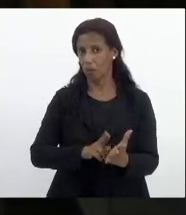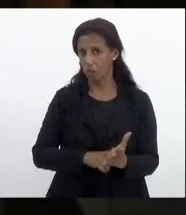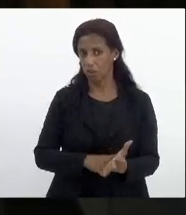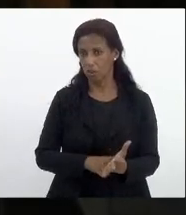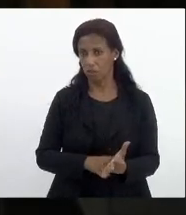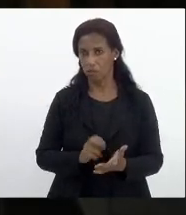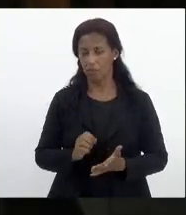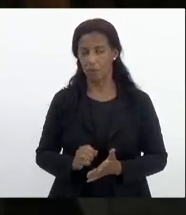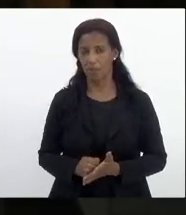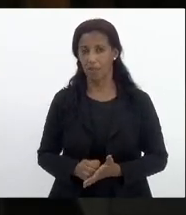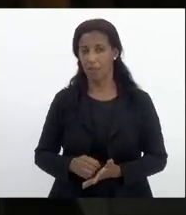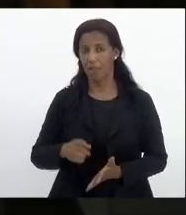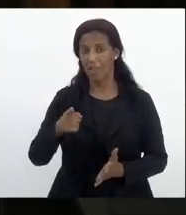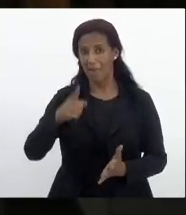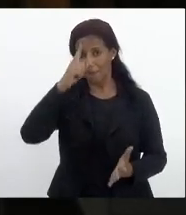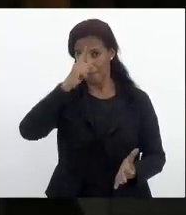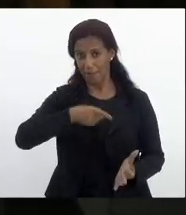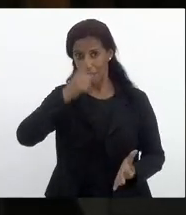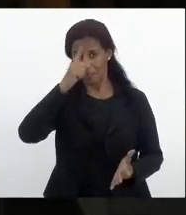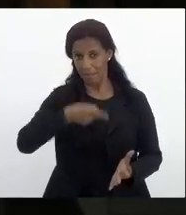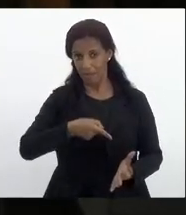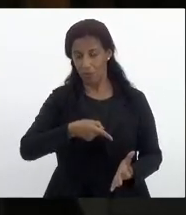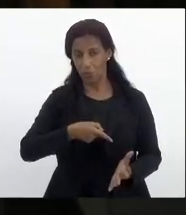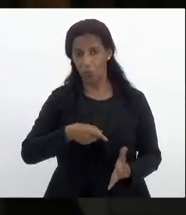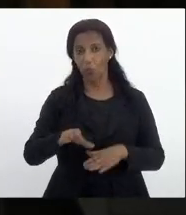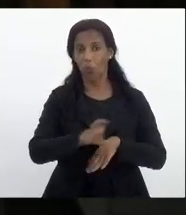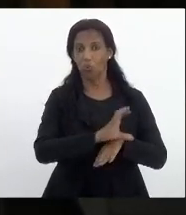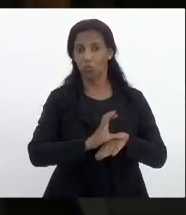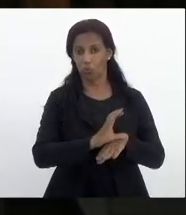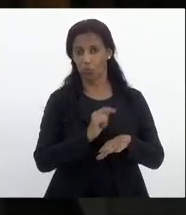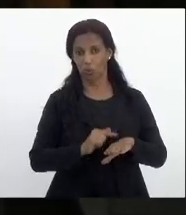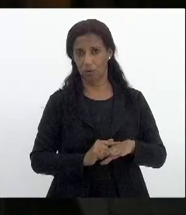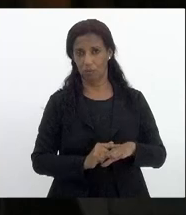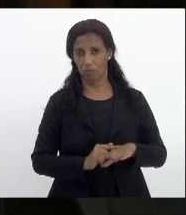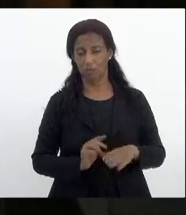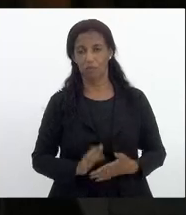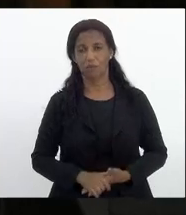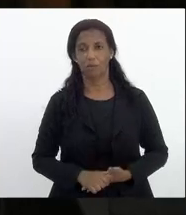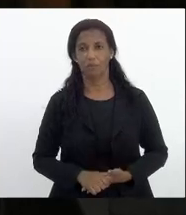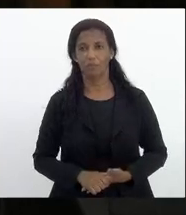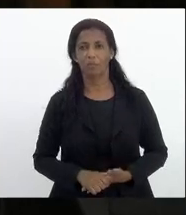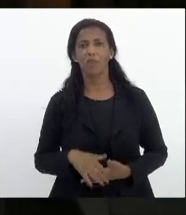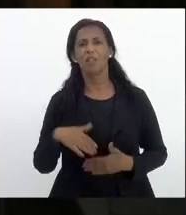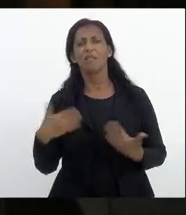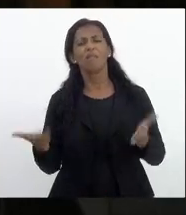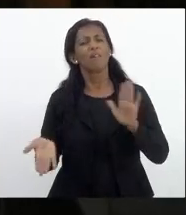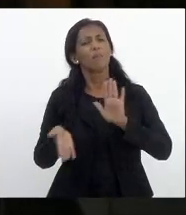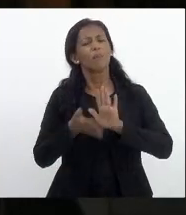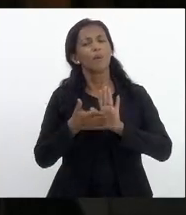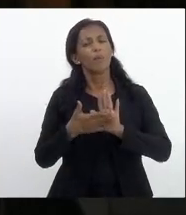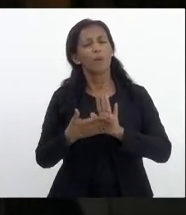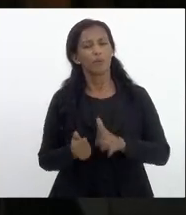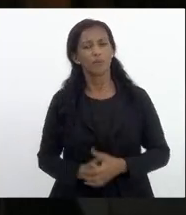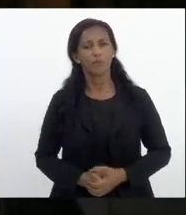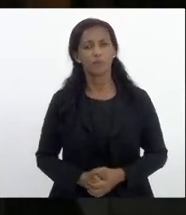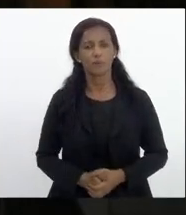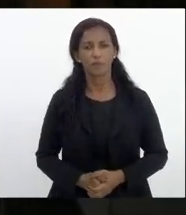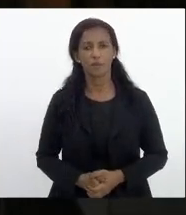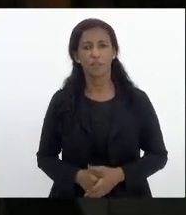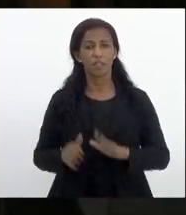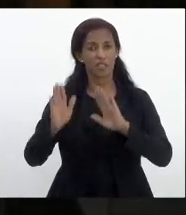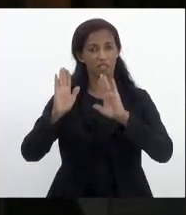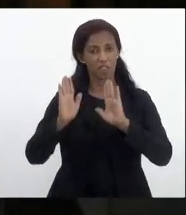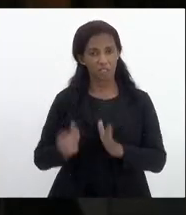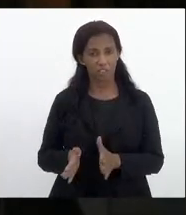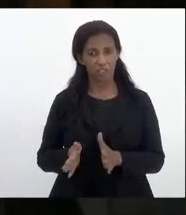mandamento constitucional e qual é a proposta que já